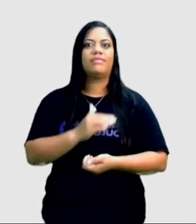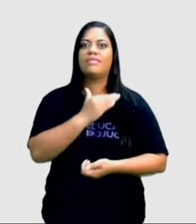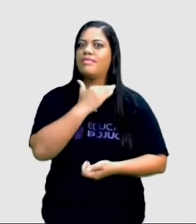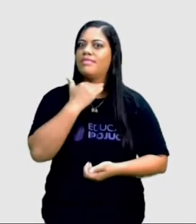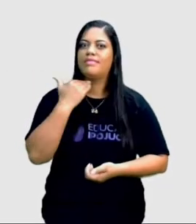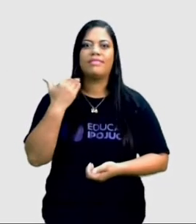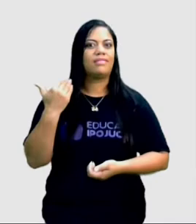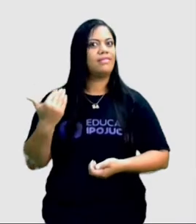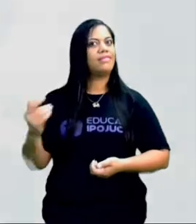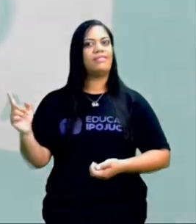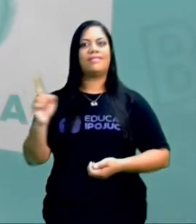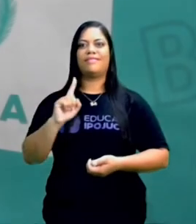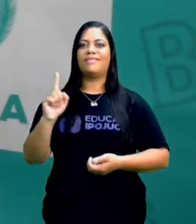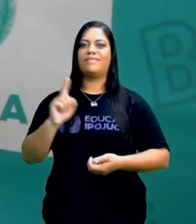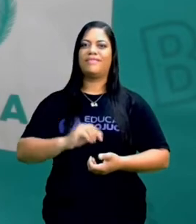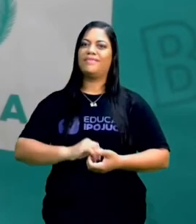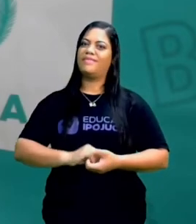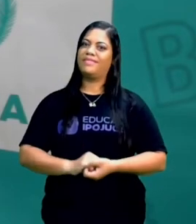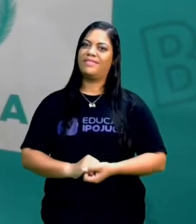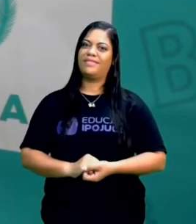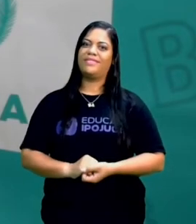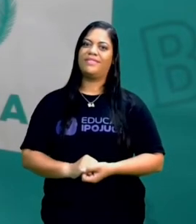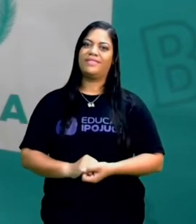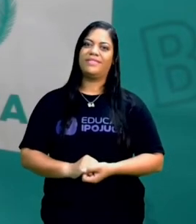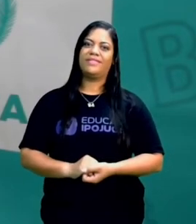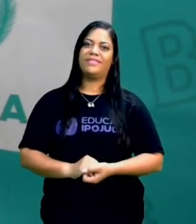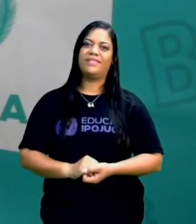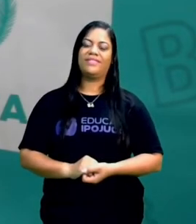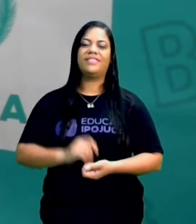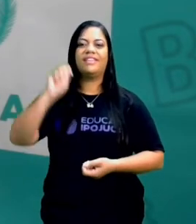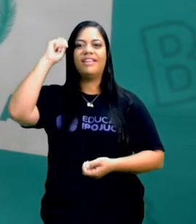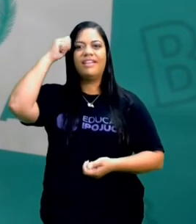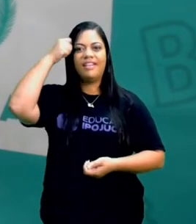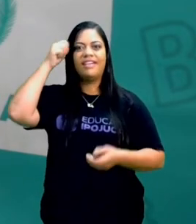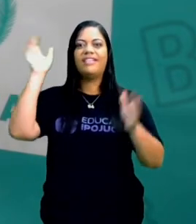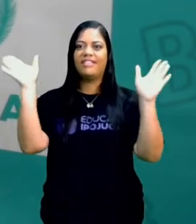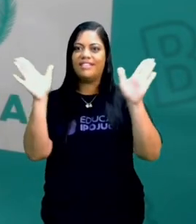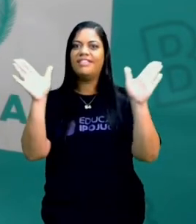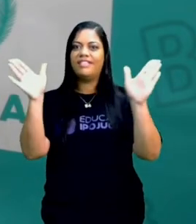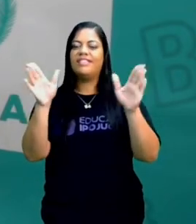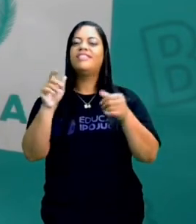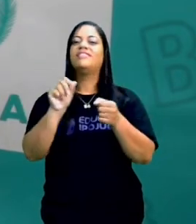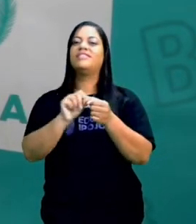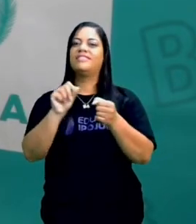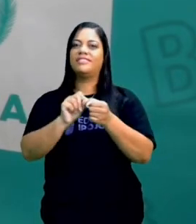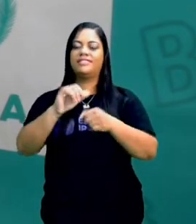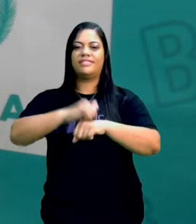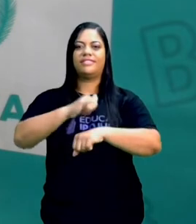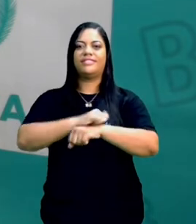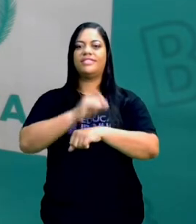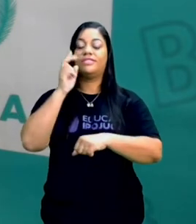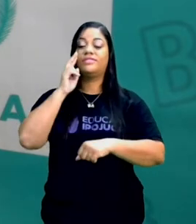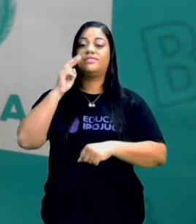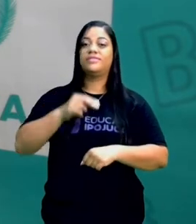morreu. Veja o o urubu fez com o sapo. Ele viu que ele estava ali, ele